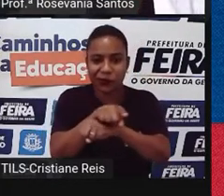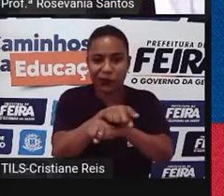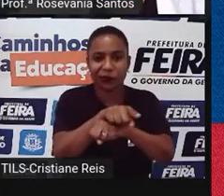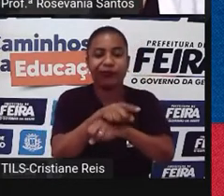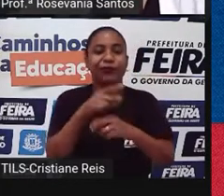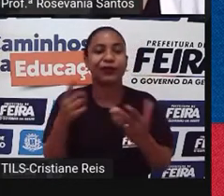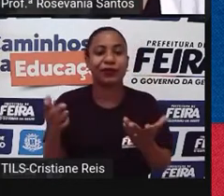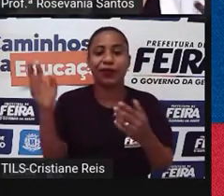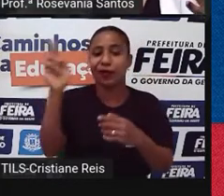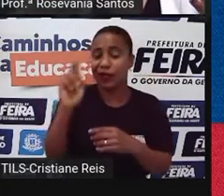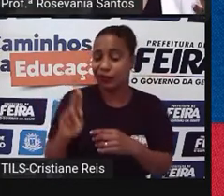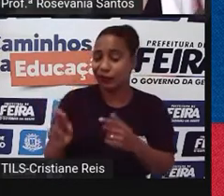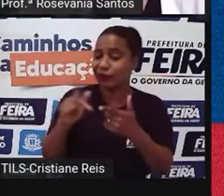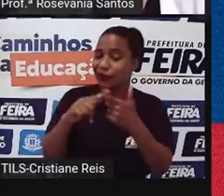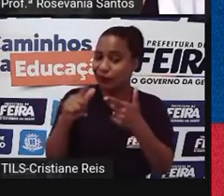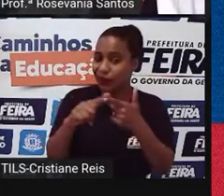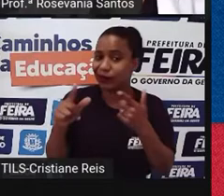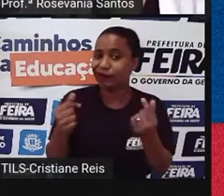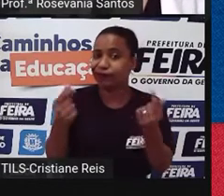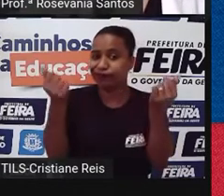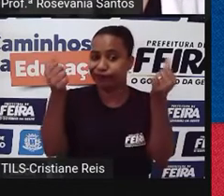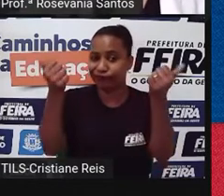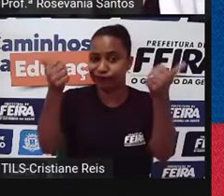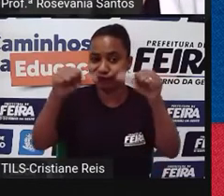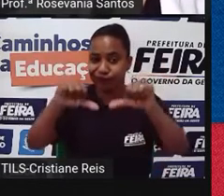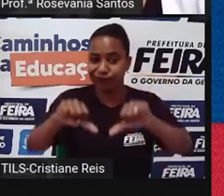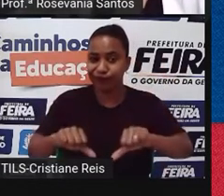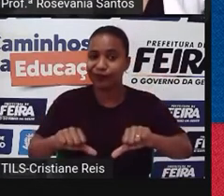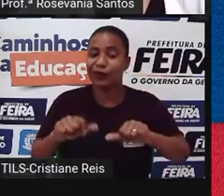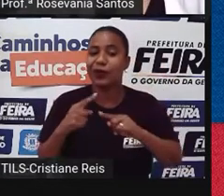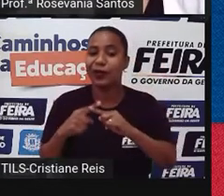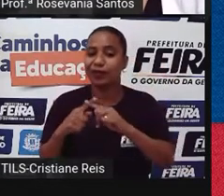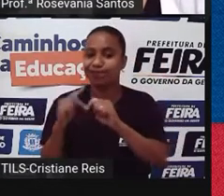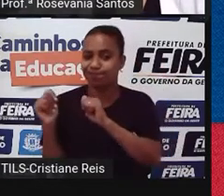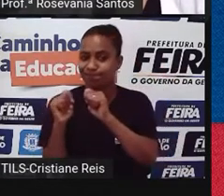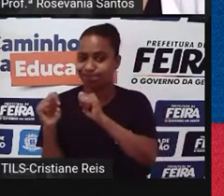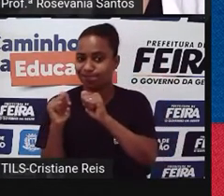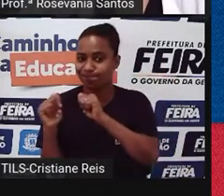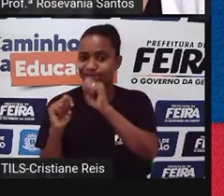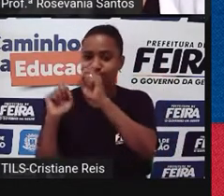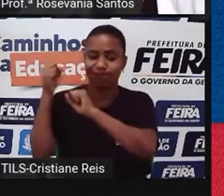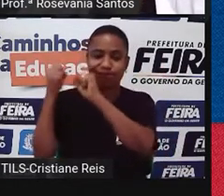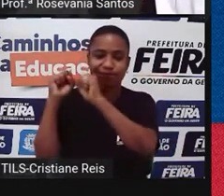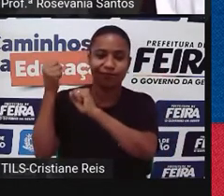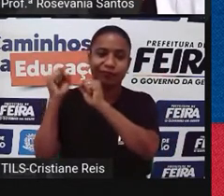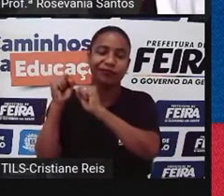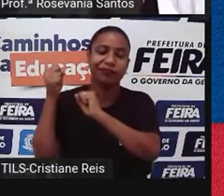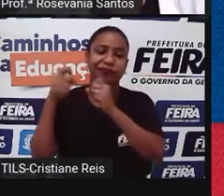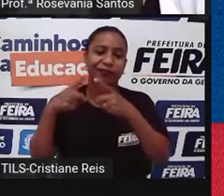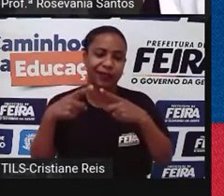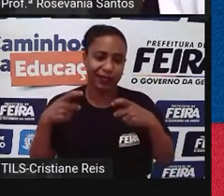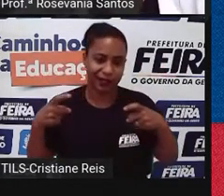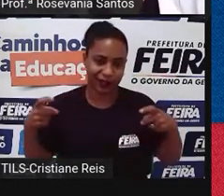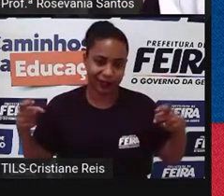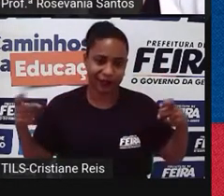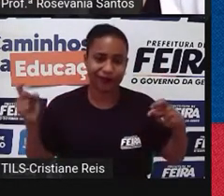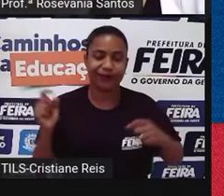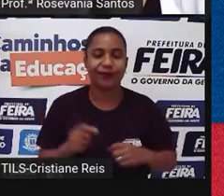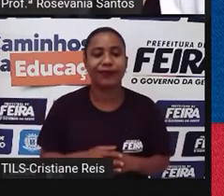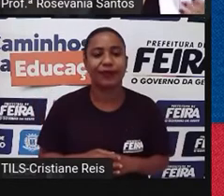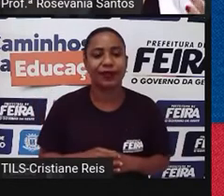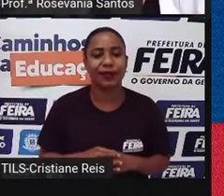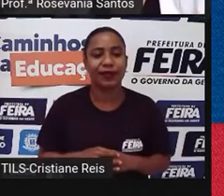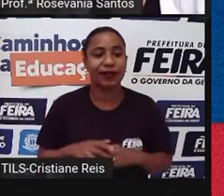veio a passar. Esse é um importante peso histórico, é reforçado pela expansão econômica. Então,